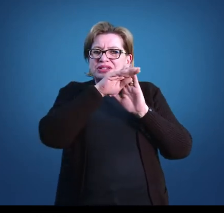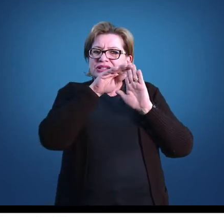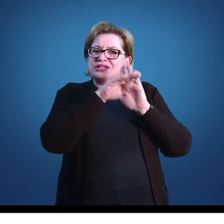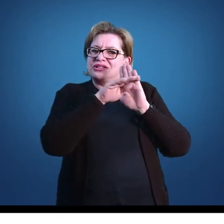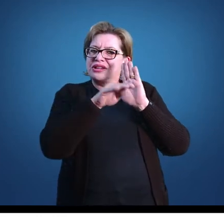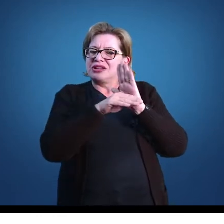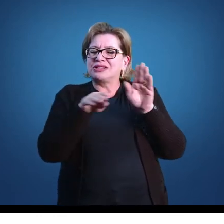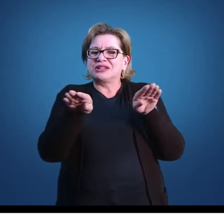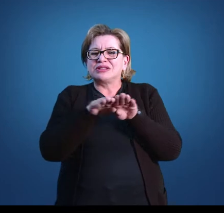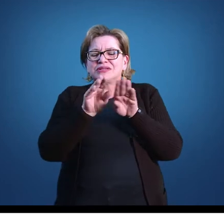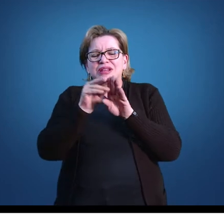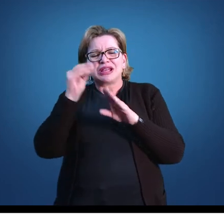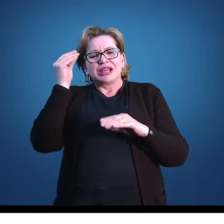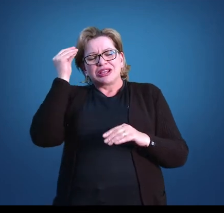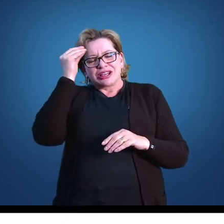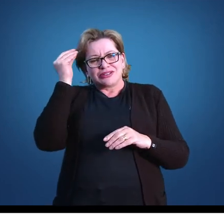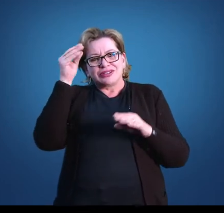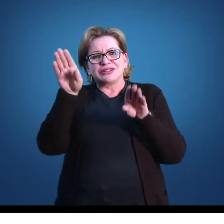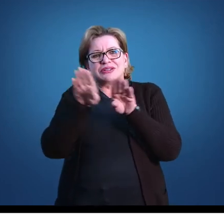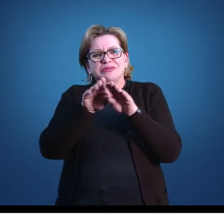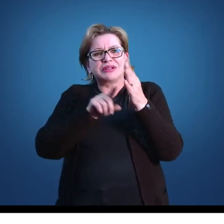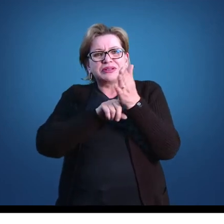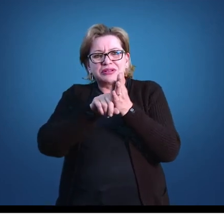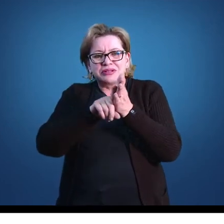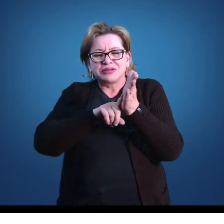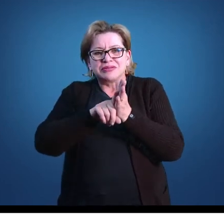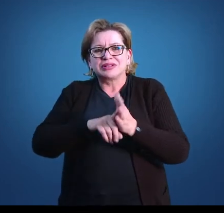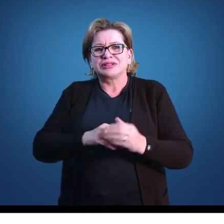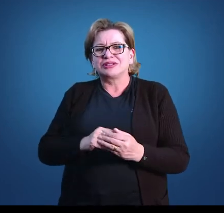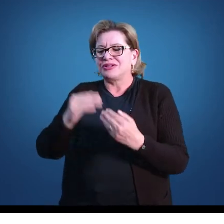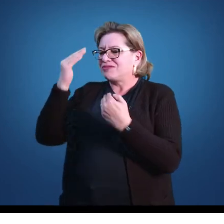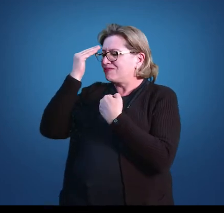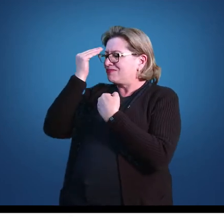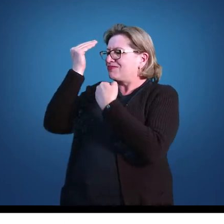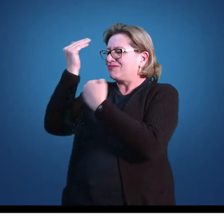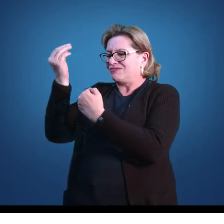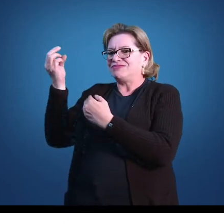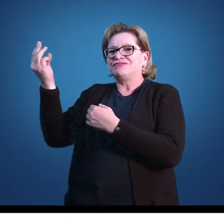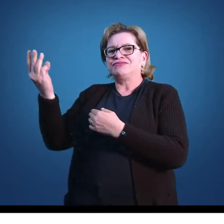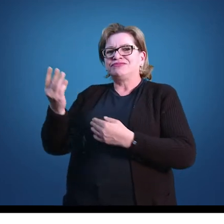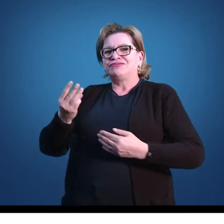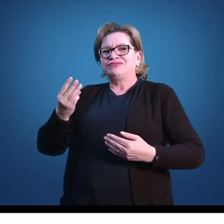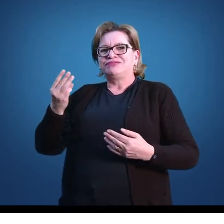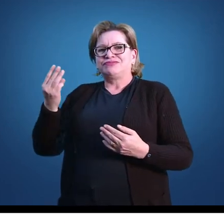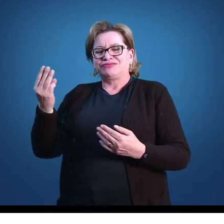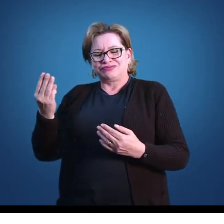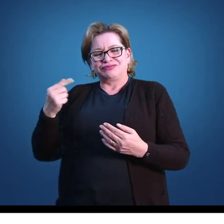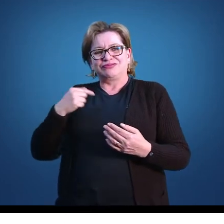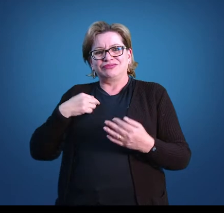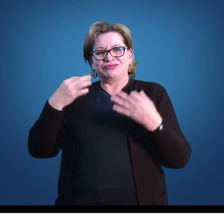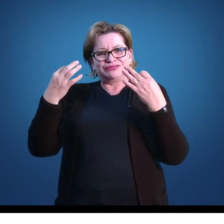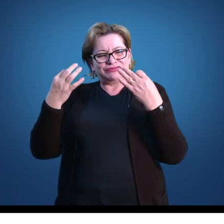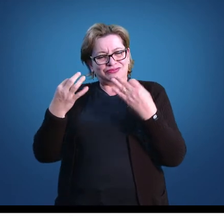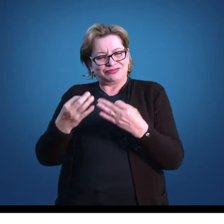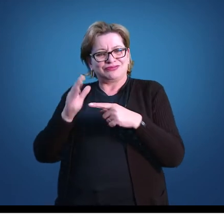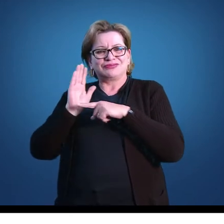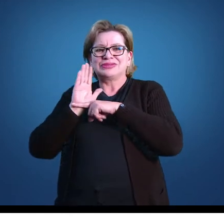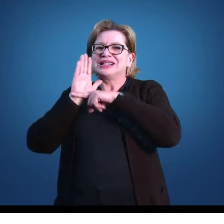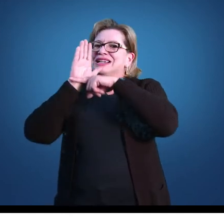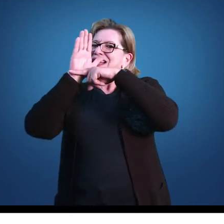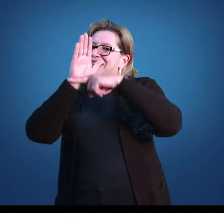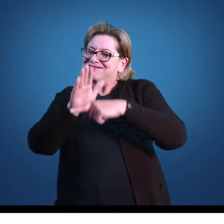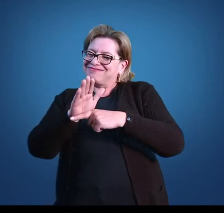reflexão e de pesquisa a partir do que foi mencionado. Eu agradeço a contribuição das professoras, tenho certeza que enriquecerá muito